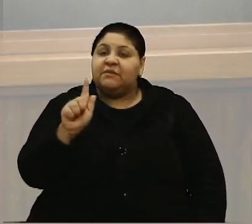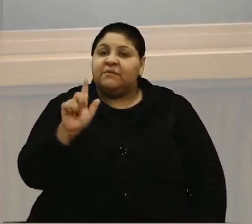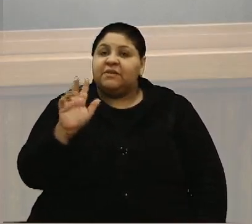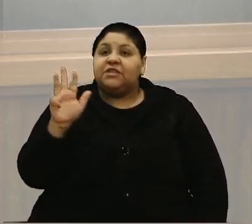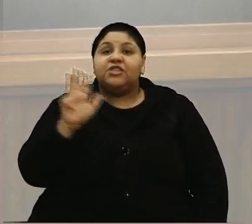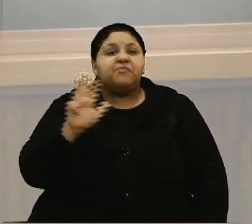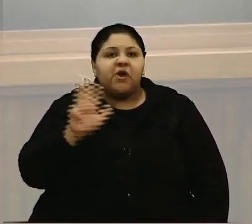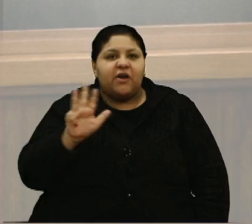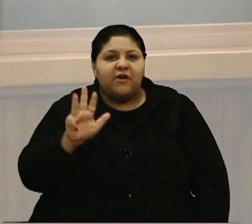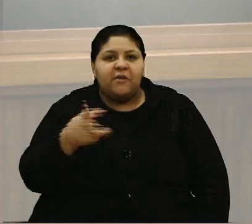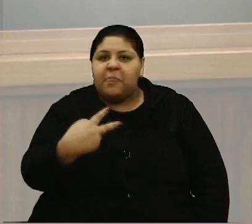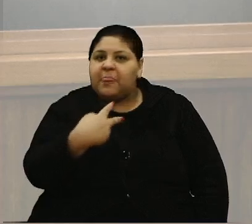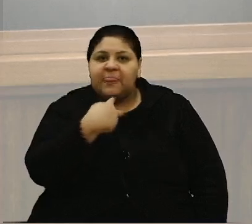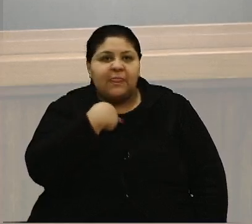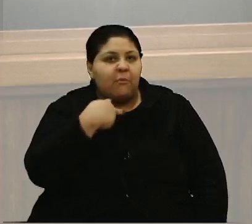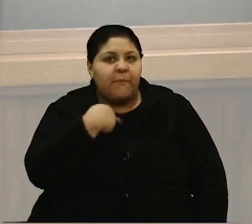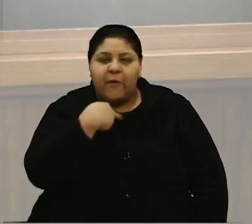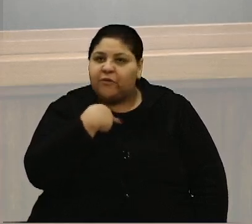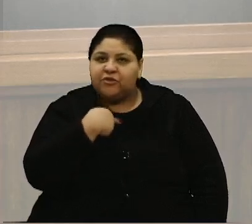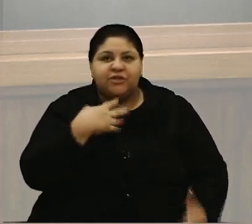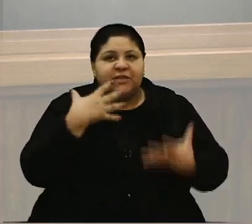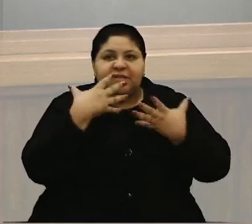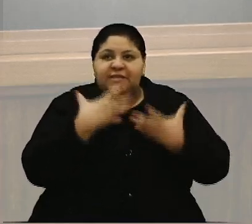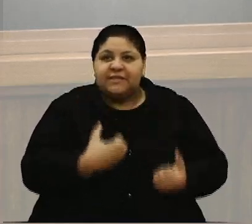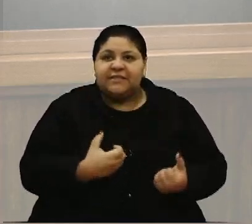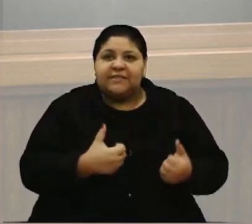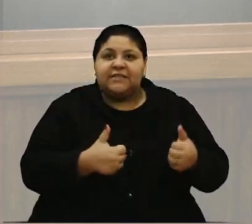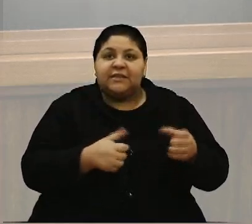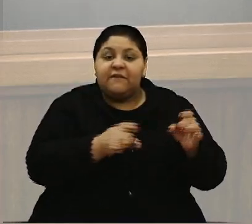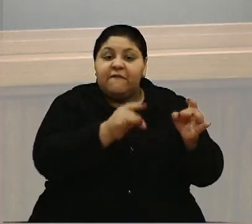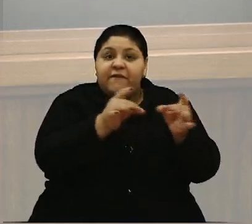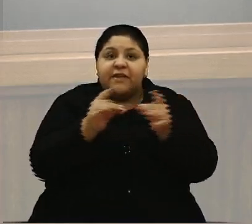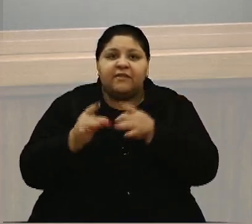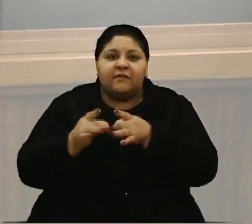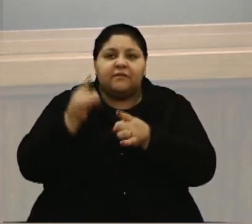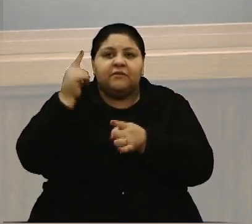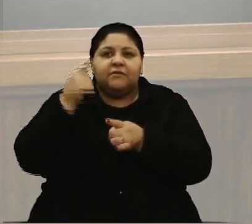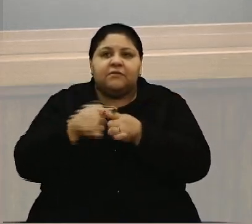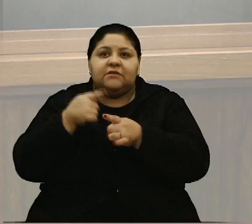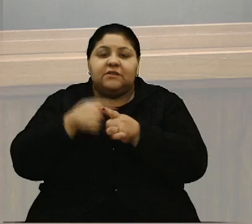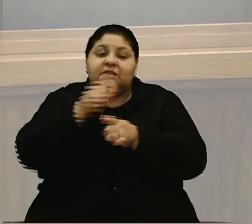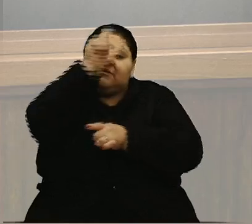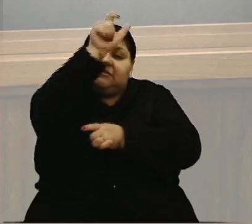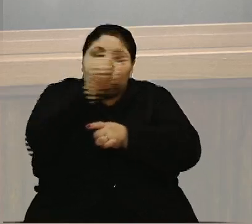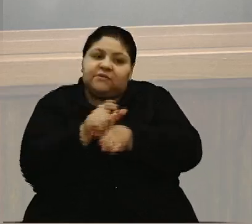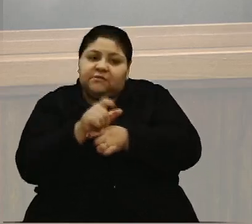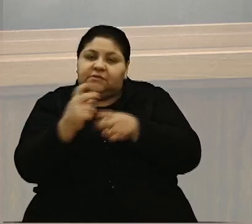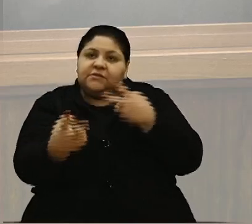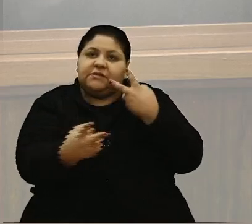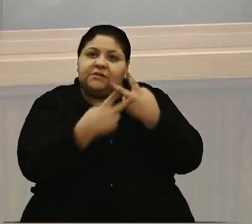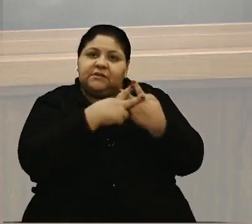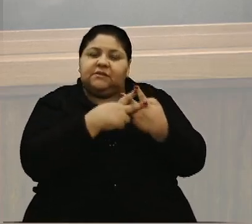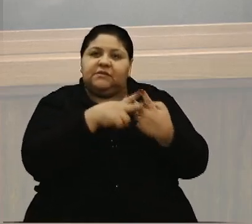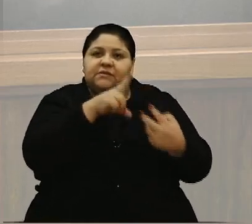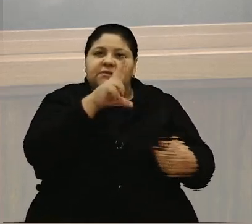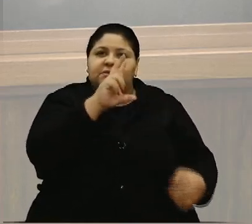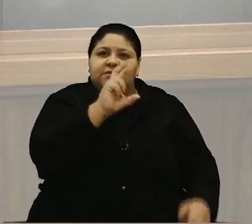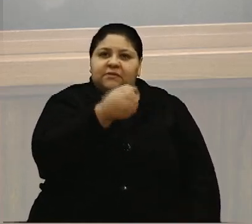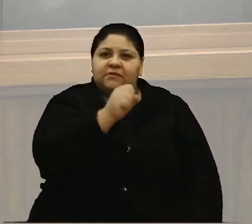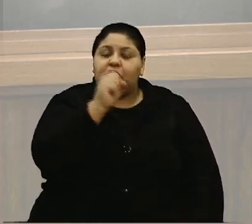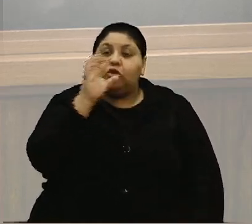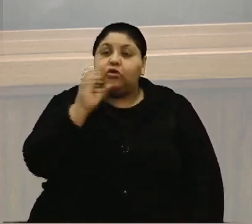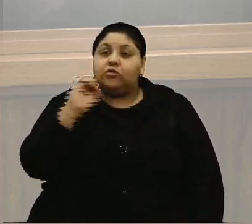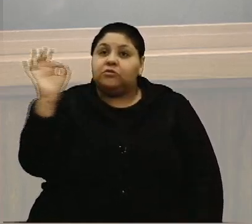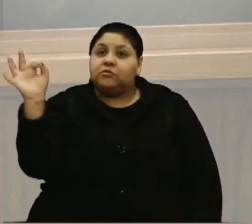Isso não pode ser considerado tráfico. Porque dessas pessoas que são presas, 80%